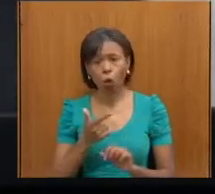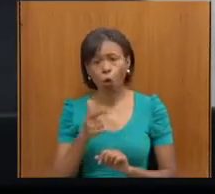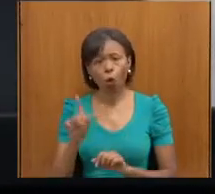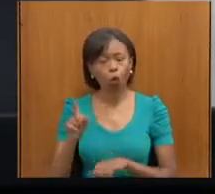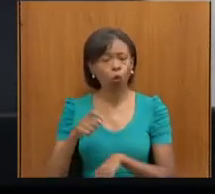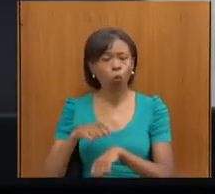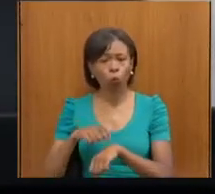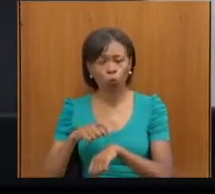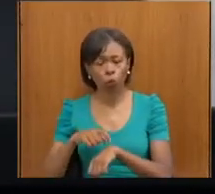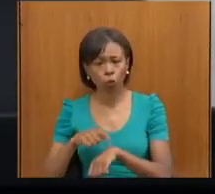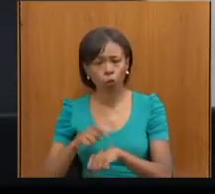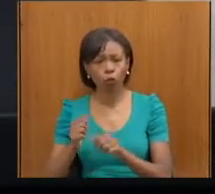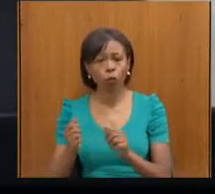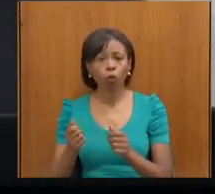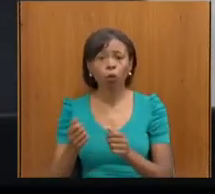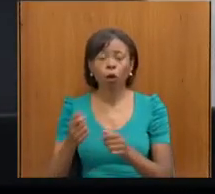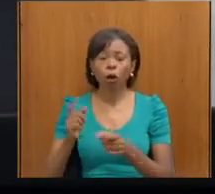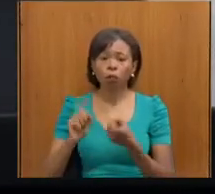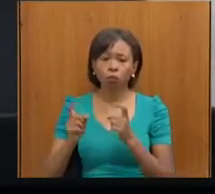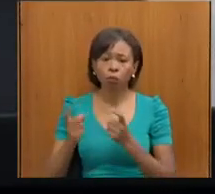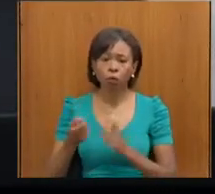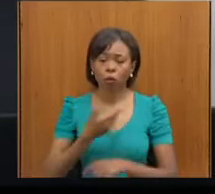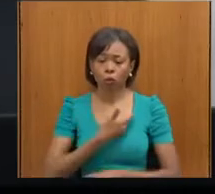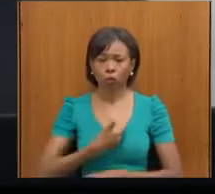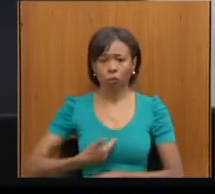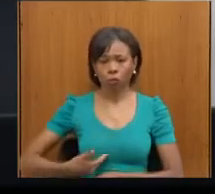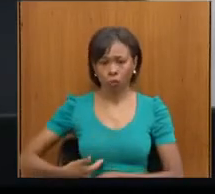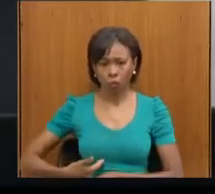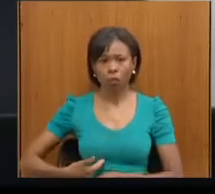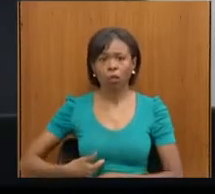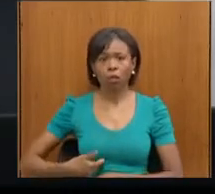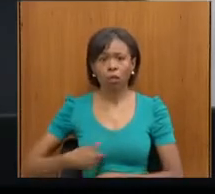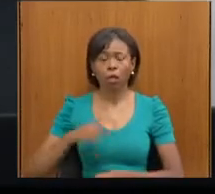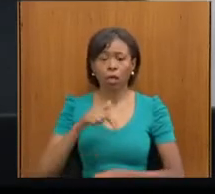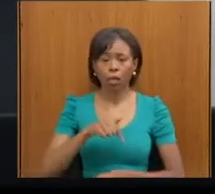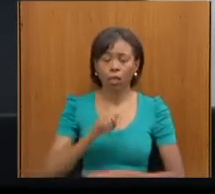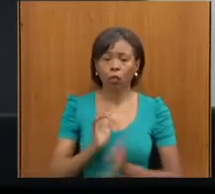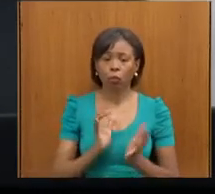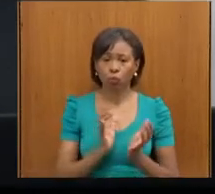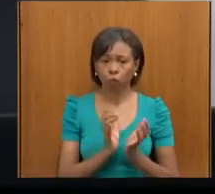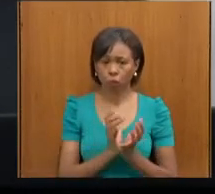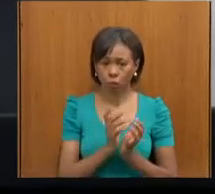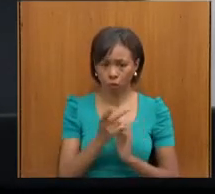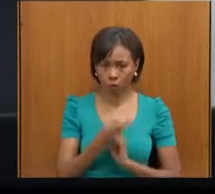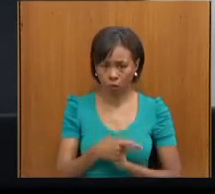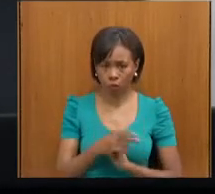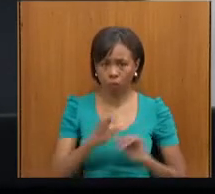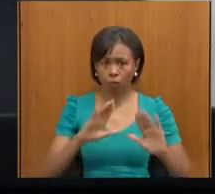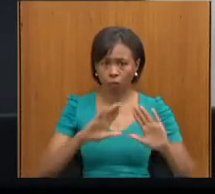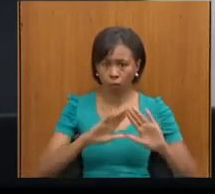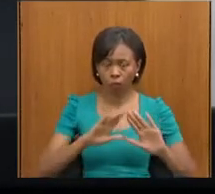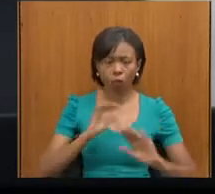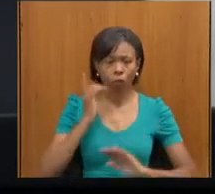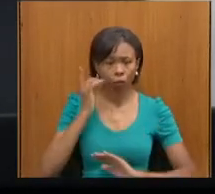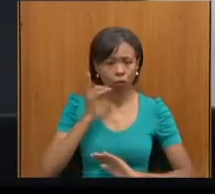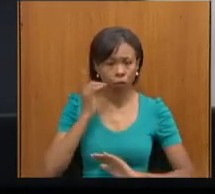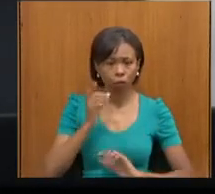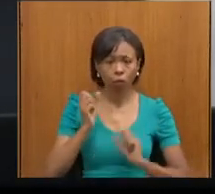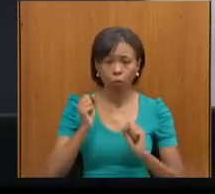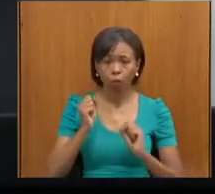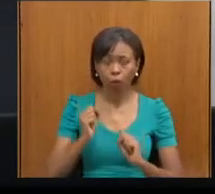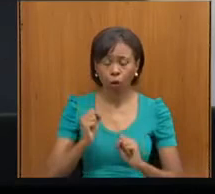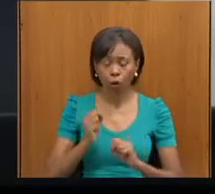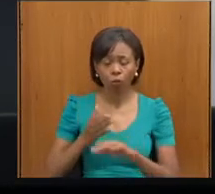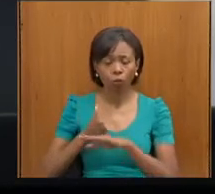junto ao governo, que essa comissão, através de todos os seus membros também, de todos os deputados e deputadas, possam estar presentes,